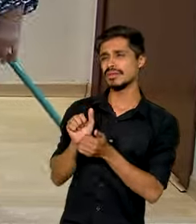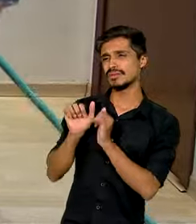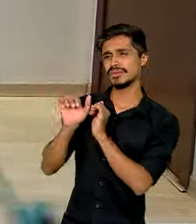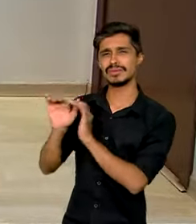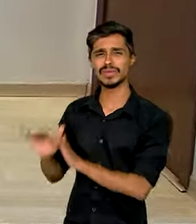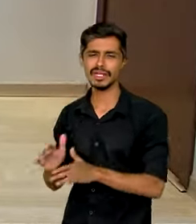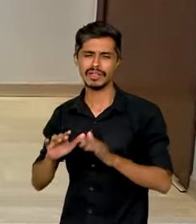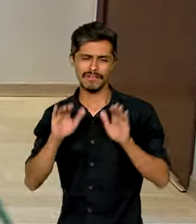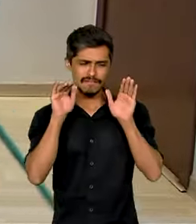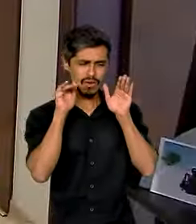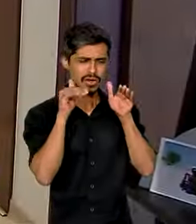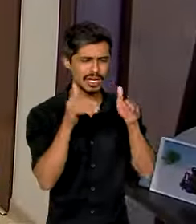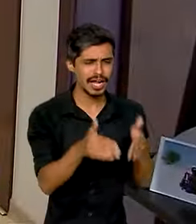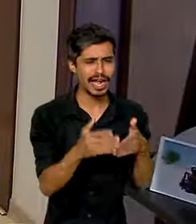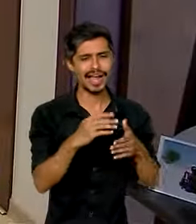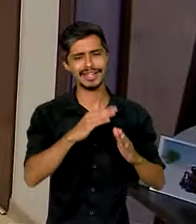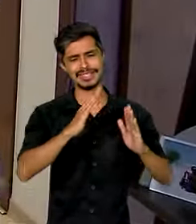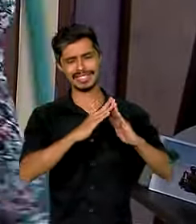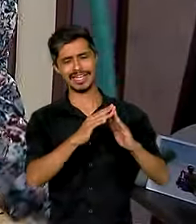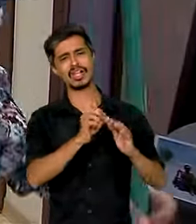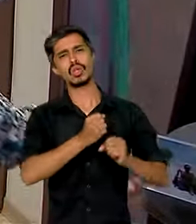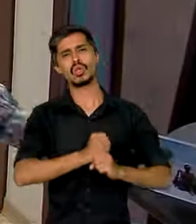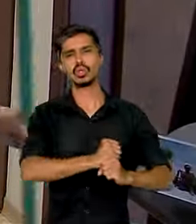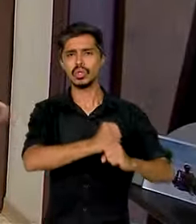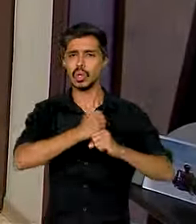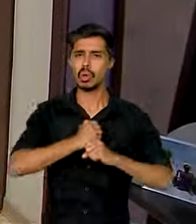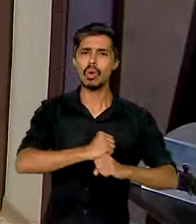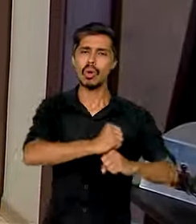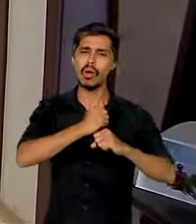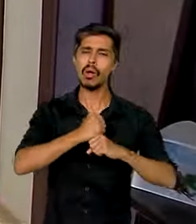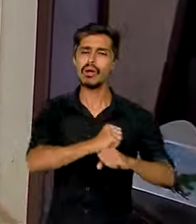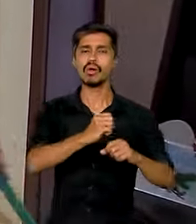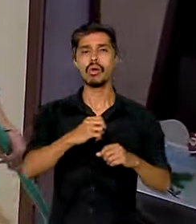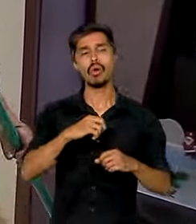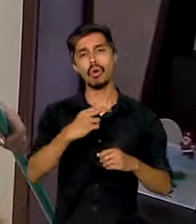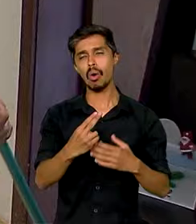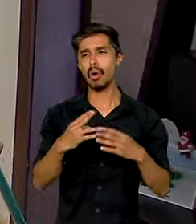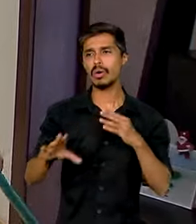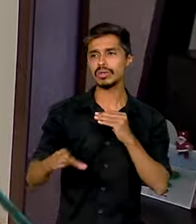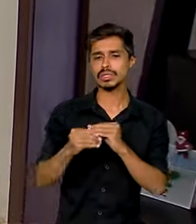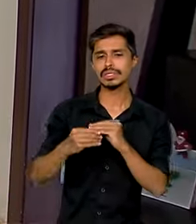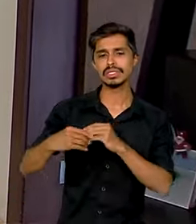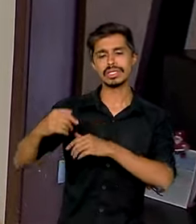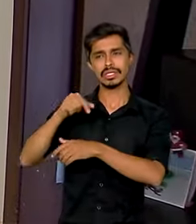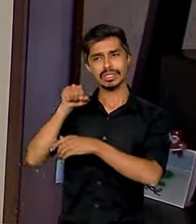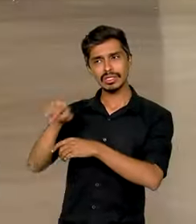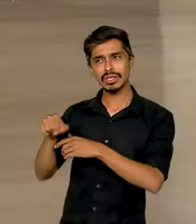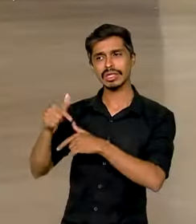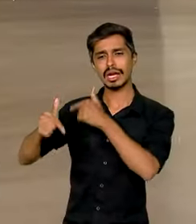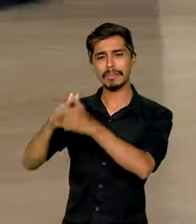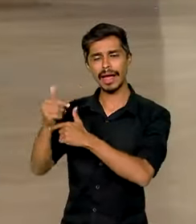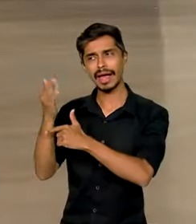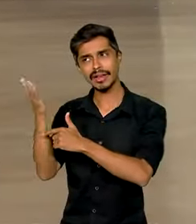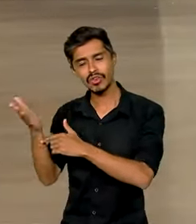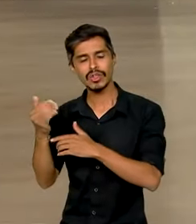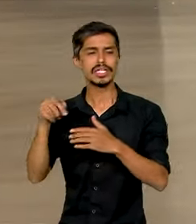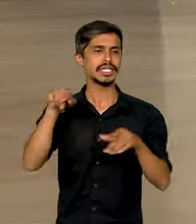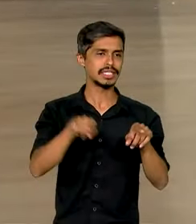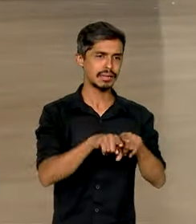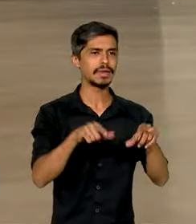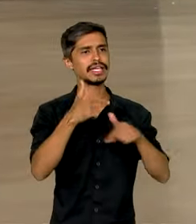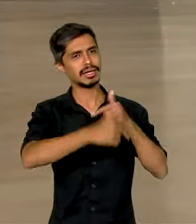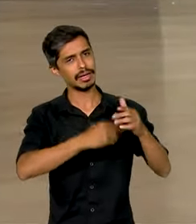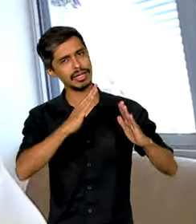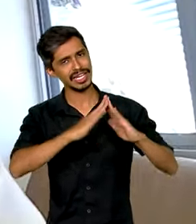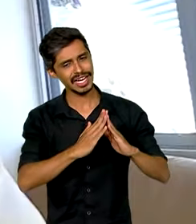dedicar ao trabalho doméstico, ou acaba acumulando o trabalho na rua com o trabalho de casa, as consequências são